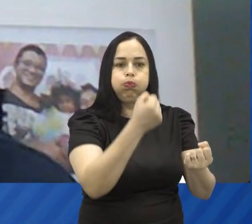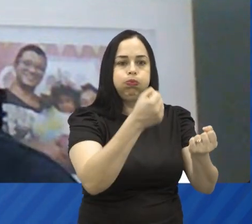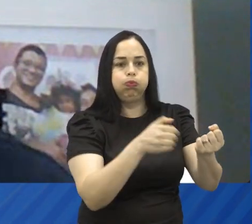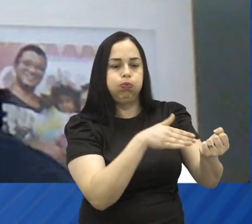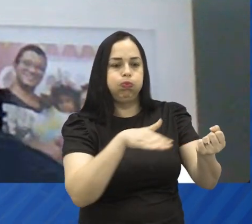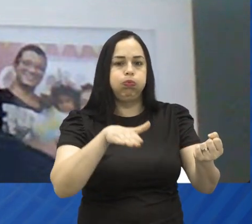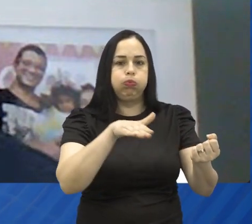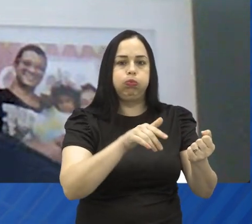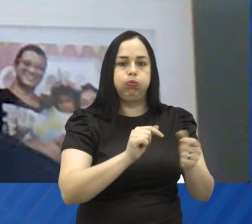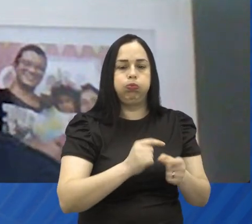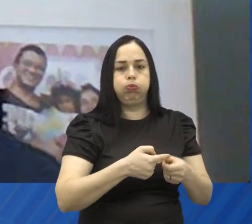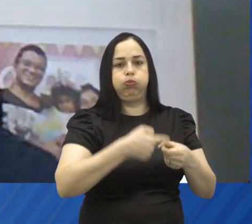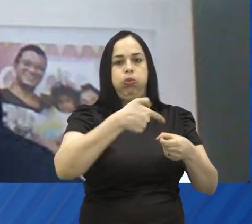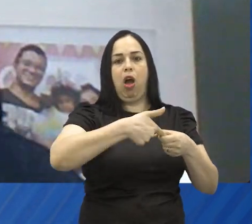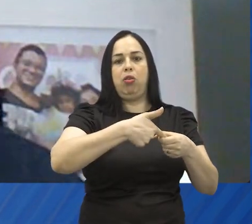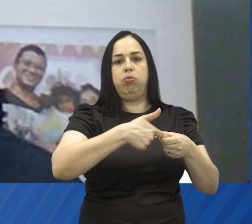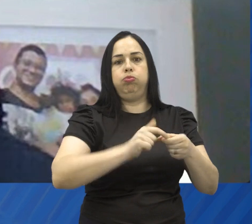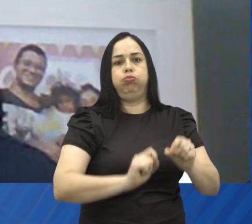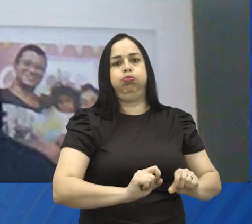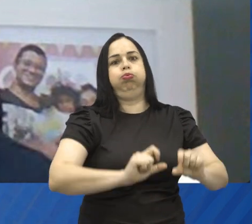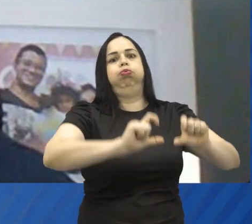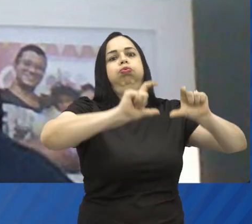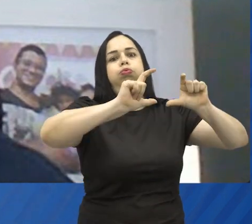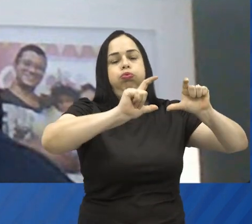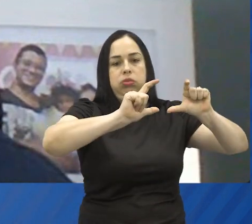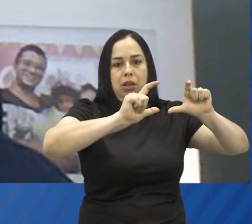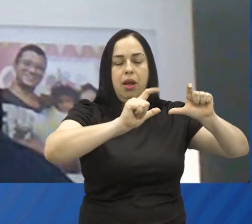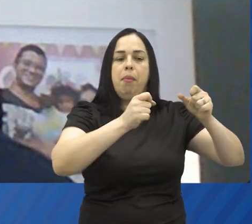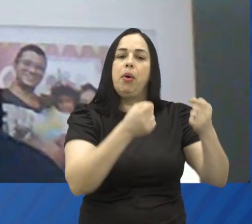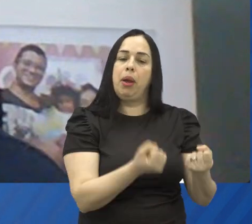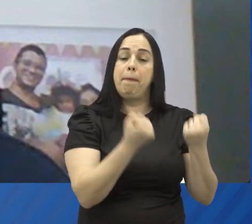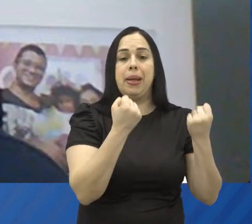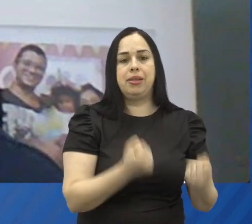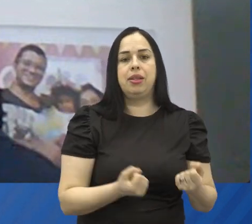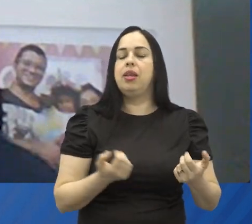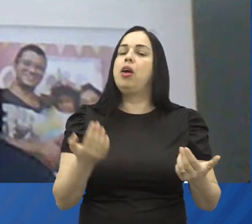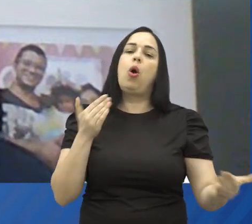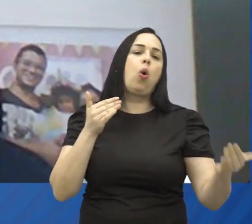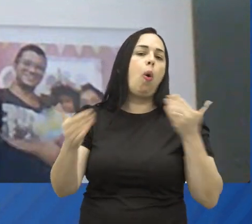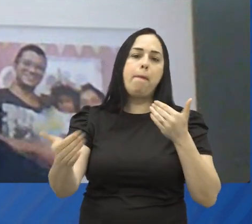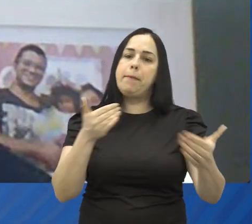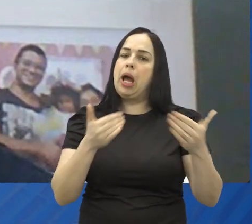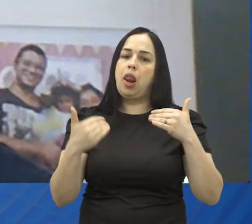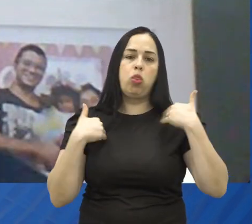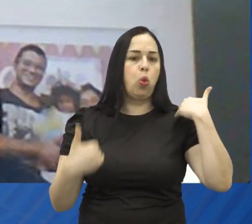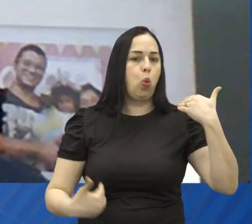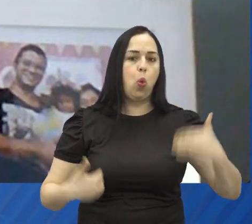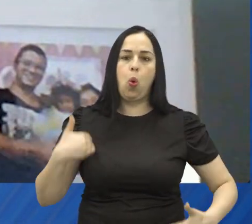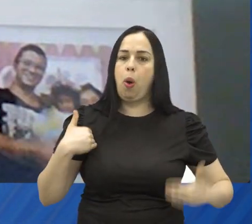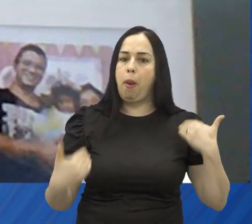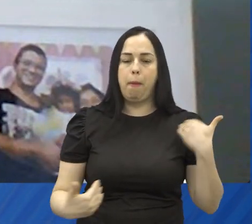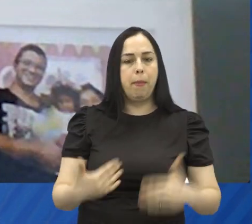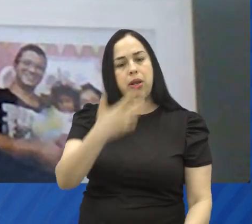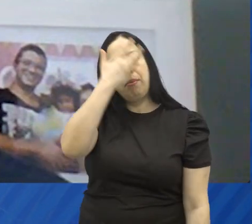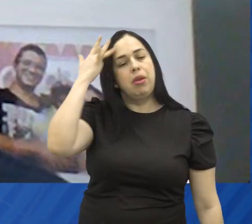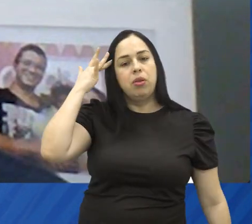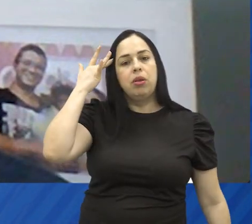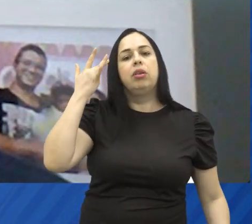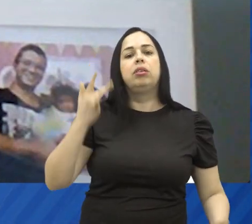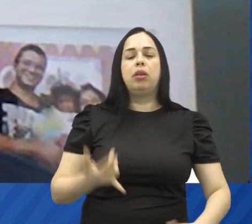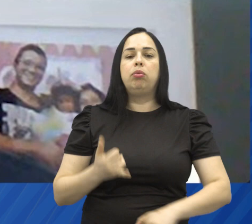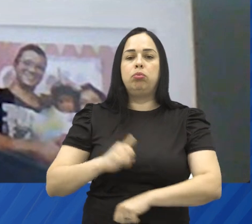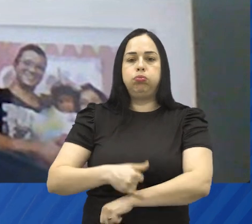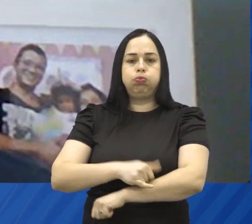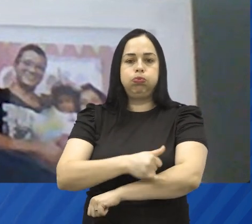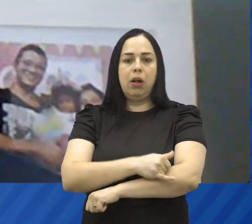pesado numa viagem, você vai gastar muito mais combustível, porque você está carregando mais peso. Consequentemente, isso acontece com o obeso